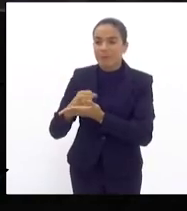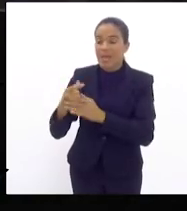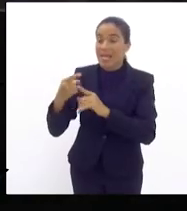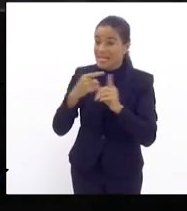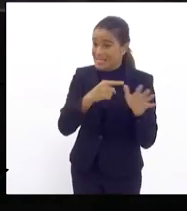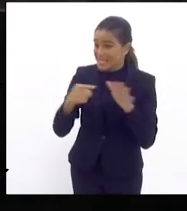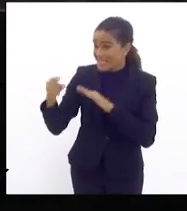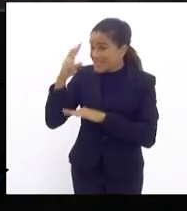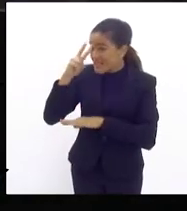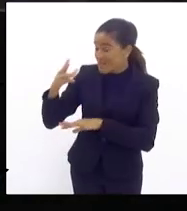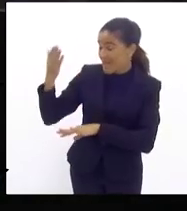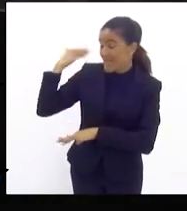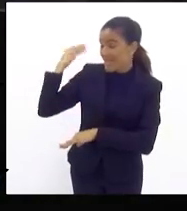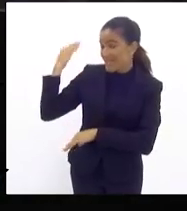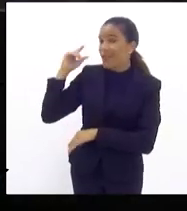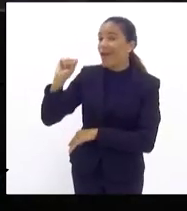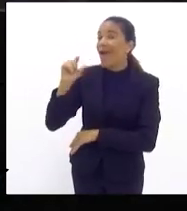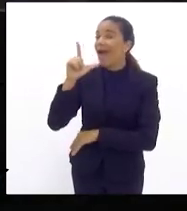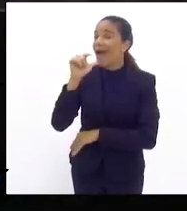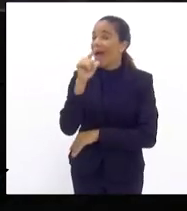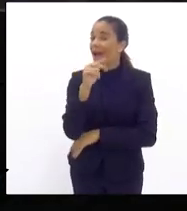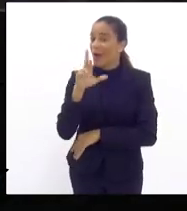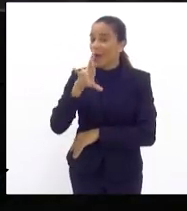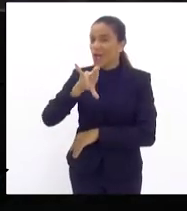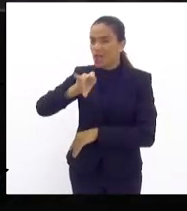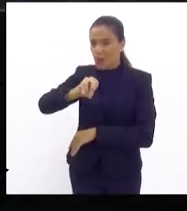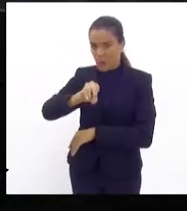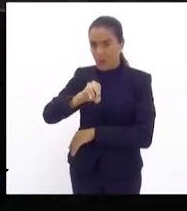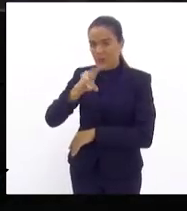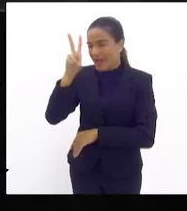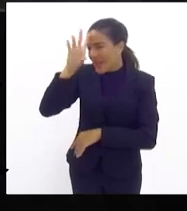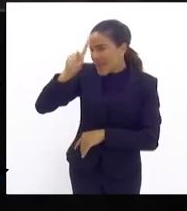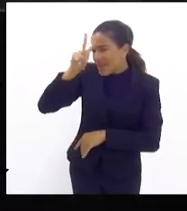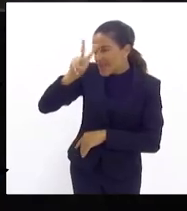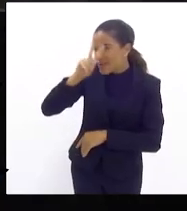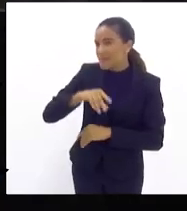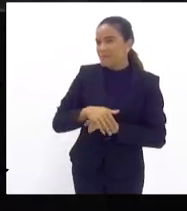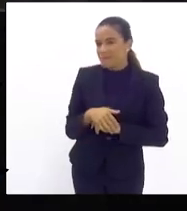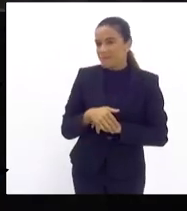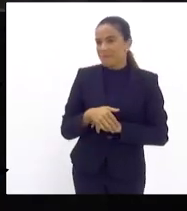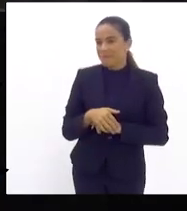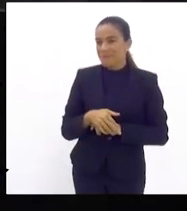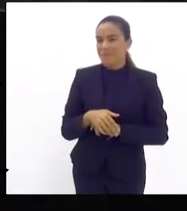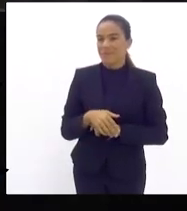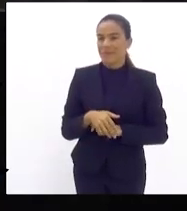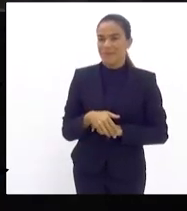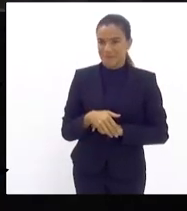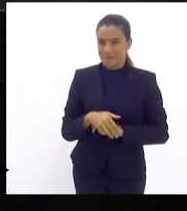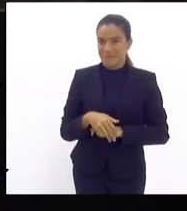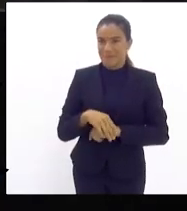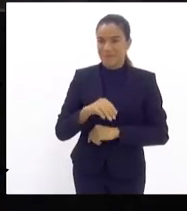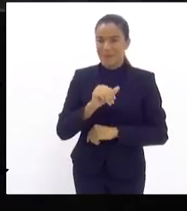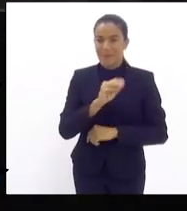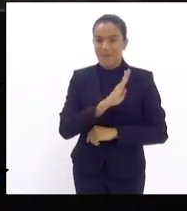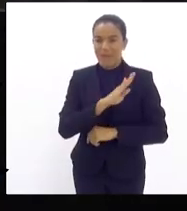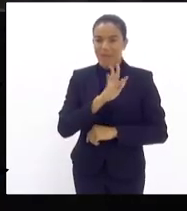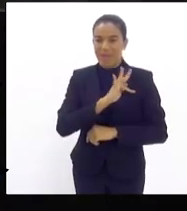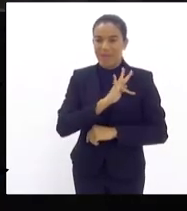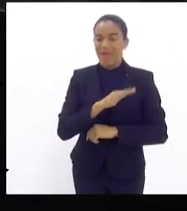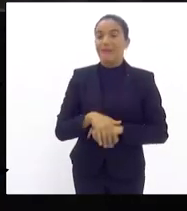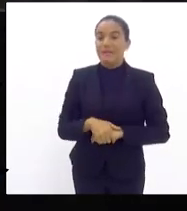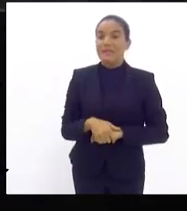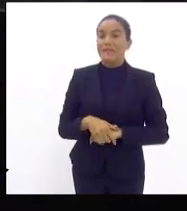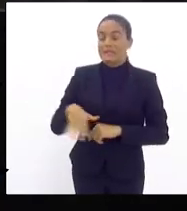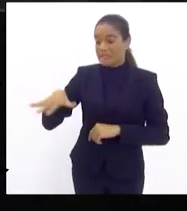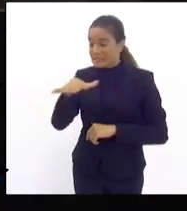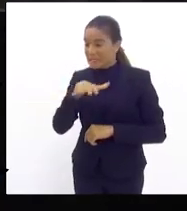que pega lá os municípios da Baixada Fluminense da região metropolitana e um pedaço da